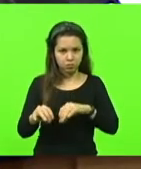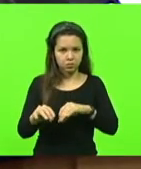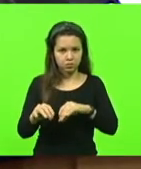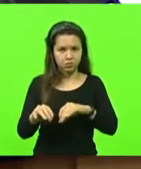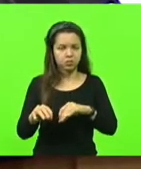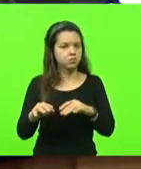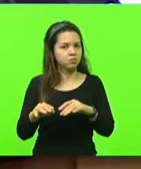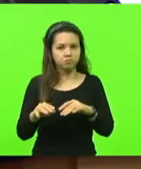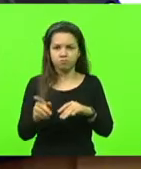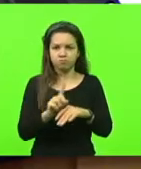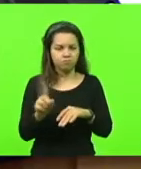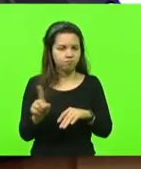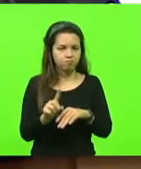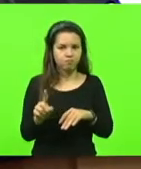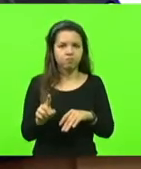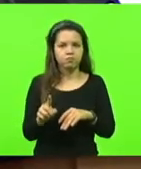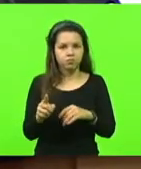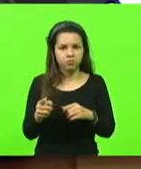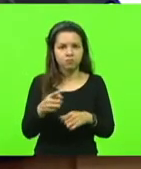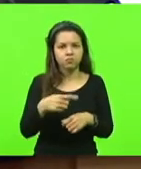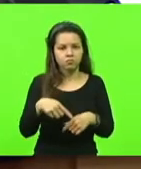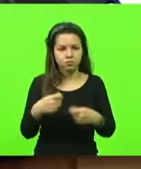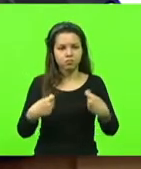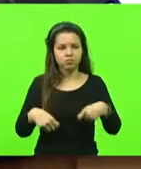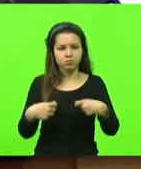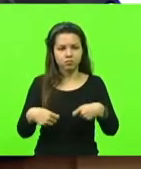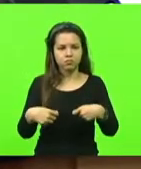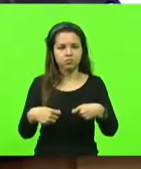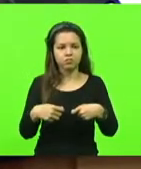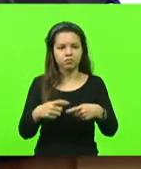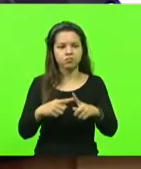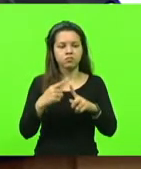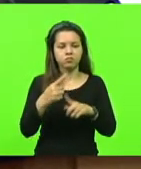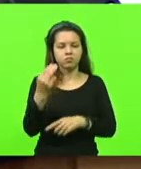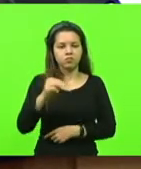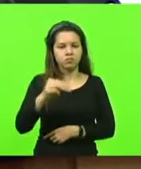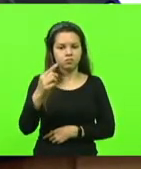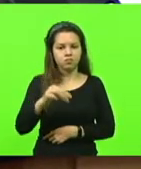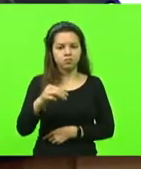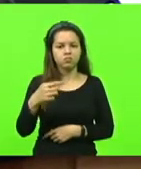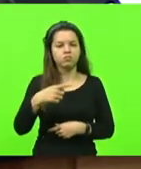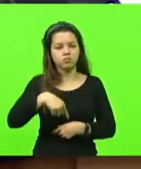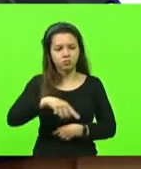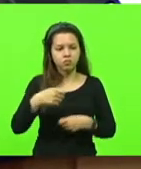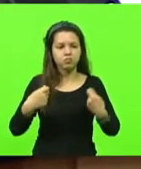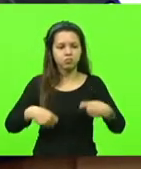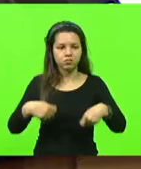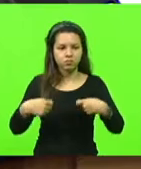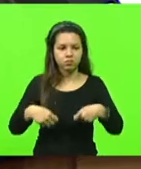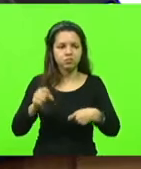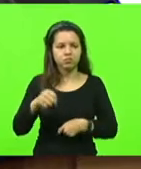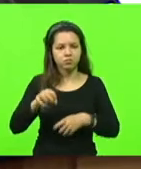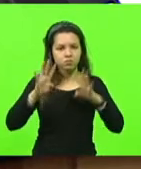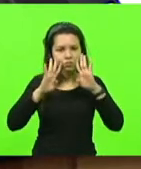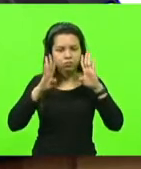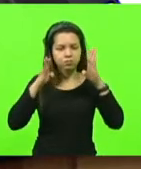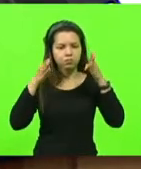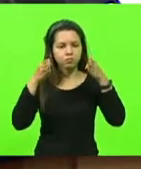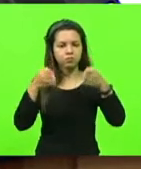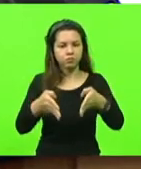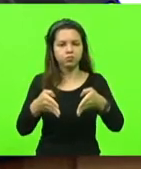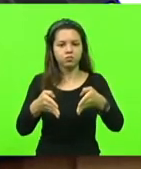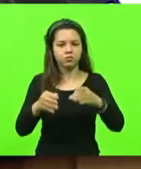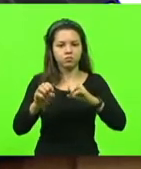matéria a mais. Enquanto nós deveríamos, eu peço mais um minuto, presidente, enquanto nós deveríamos estar focando em